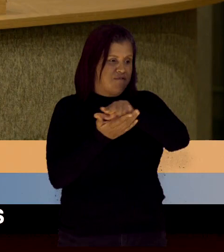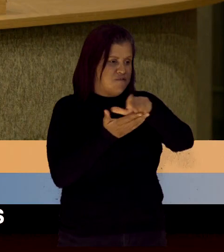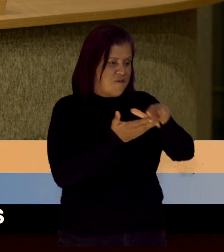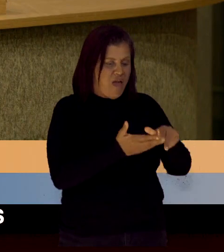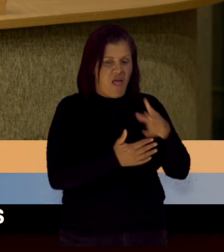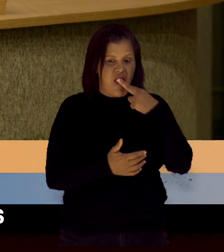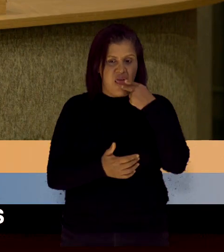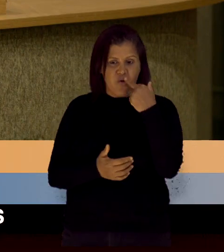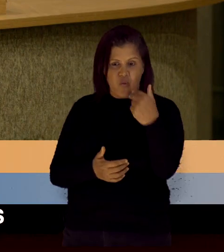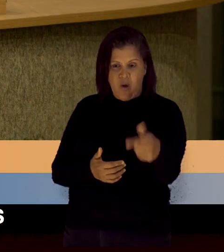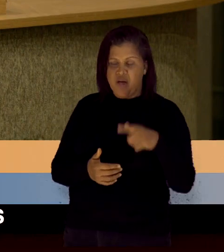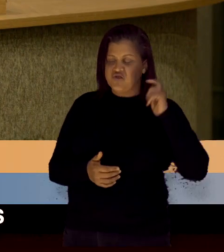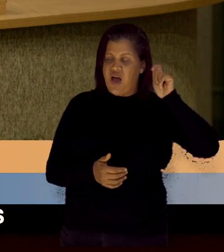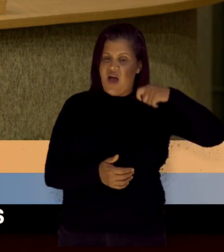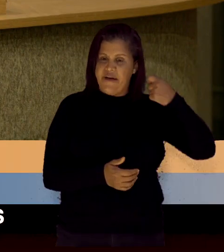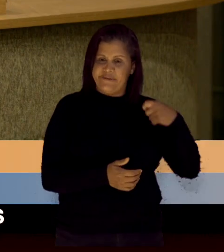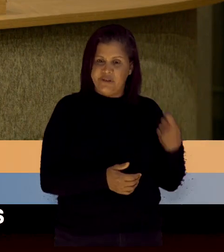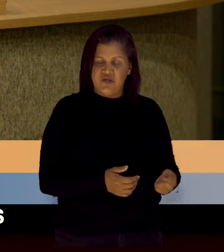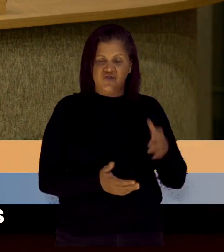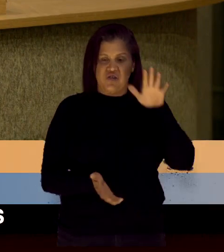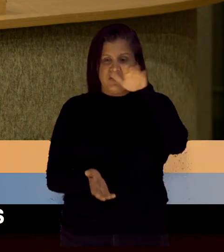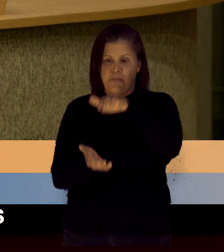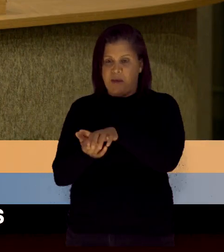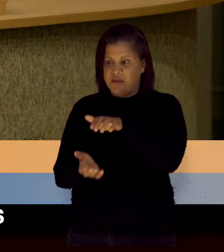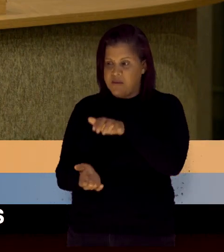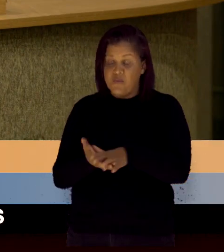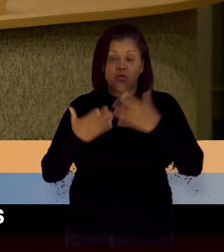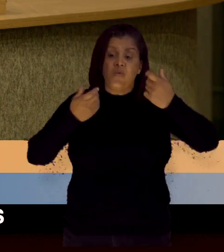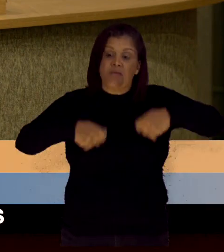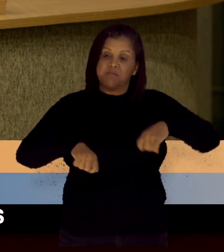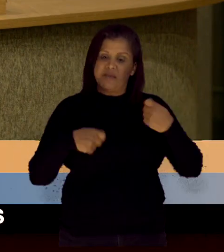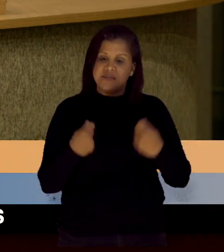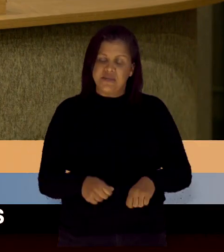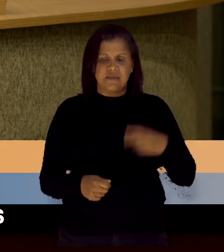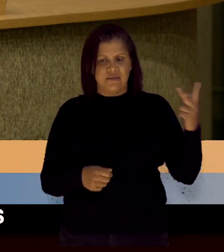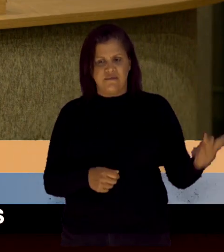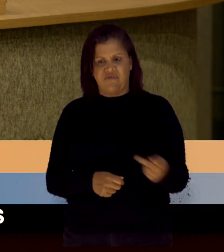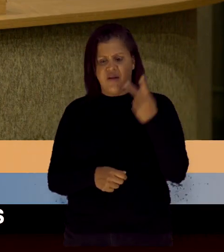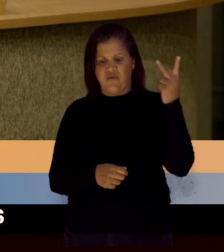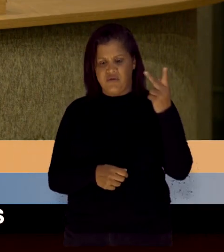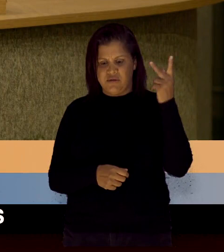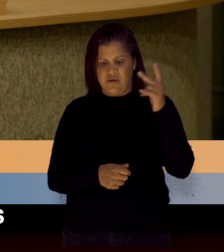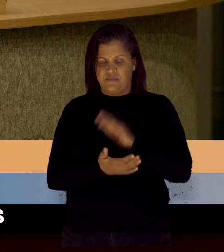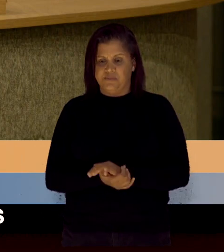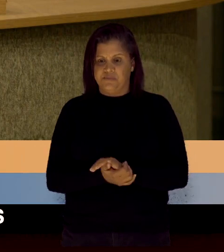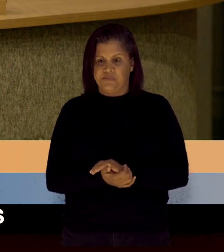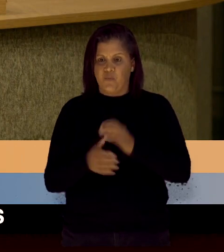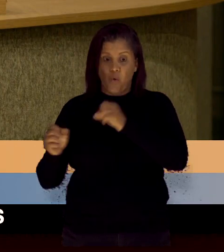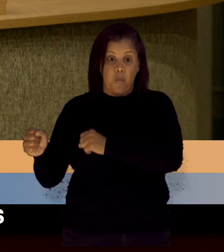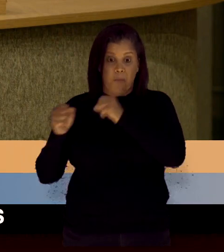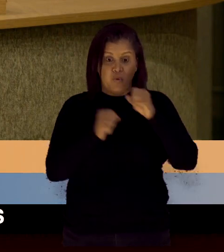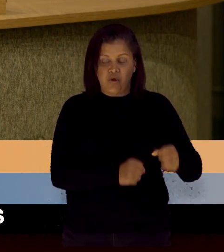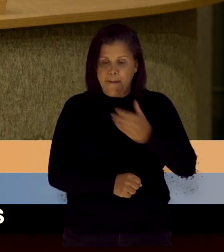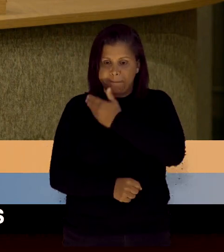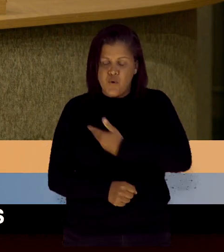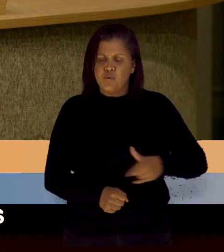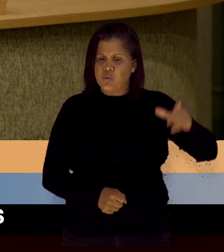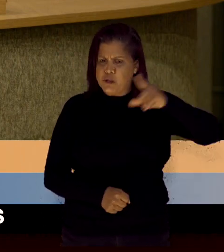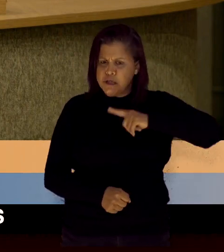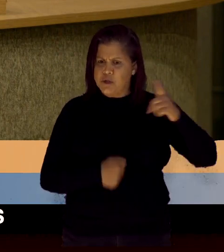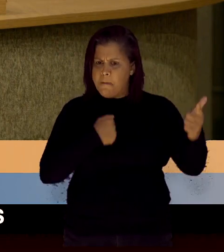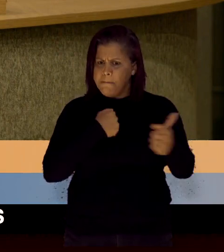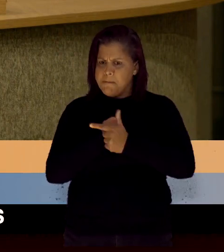linguagens artísticas de Pernambuco e precisa ser valorizado. O poder público tem, sim, um papel